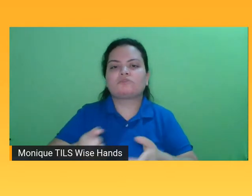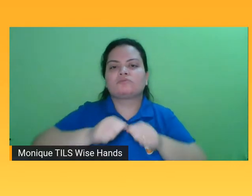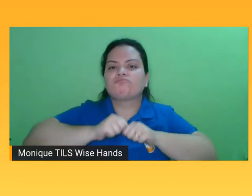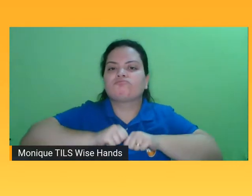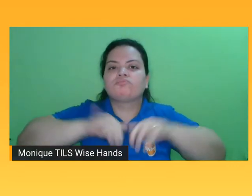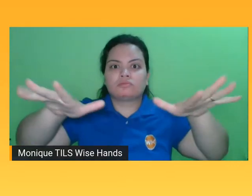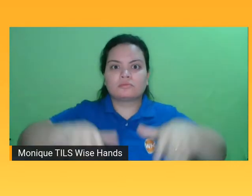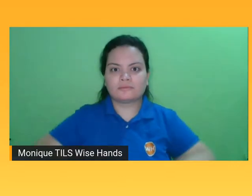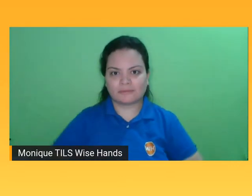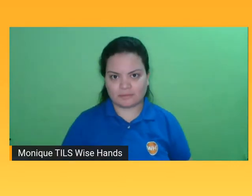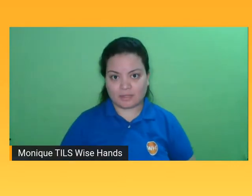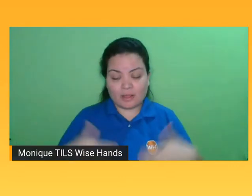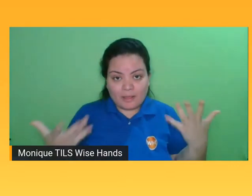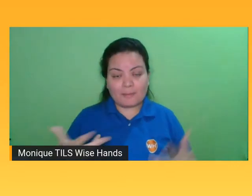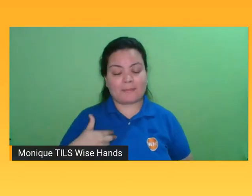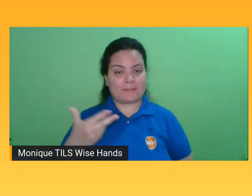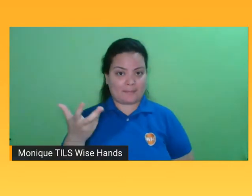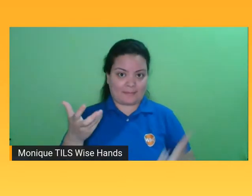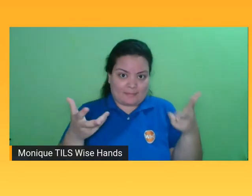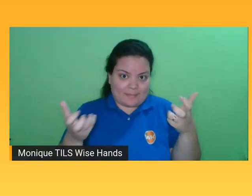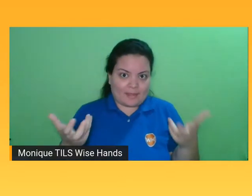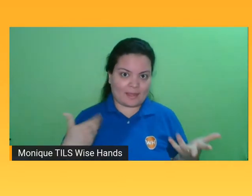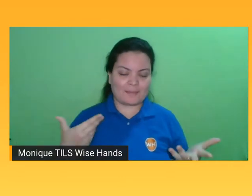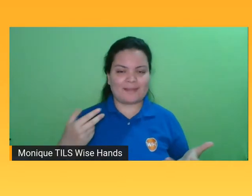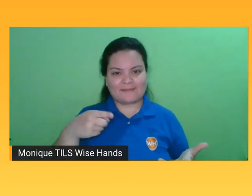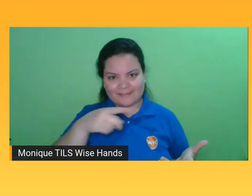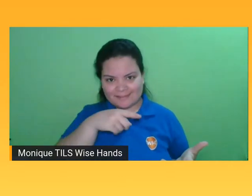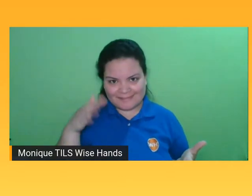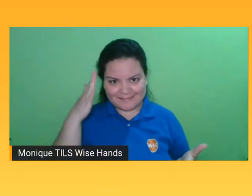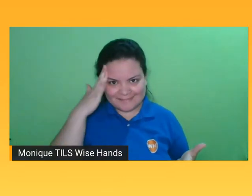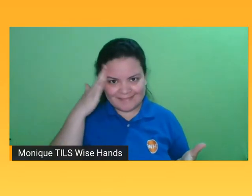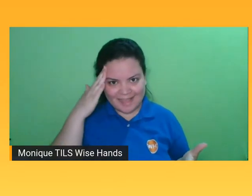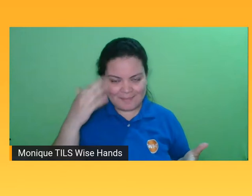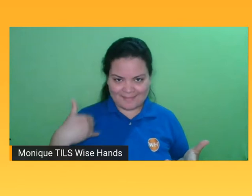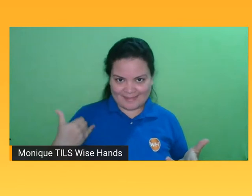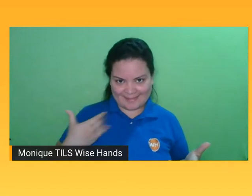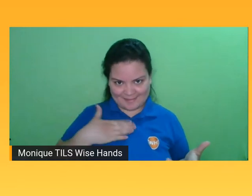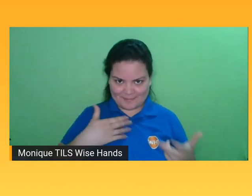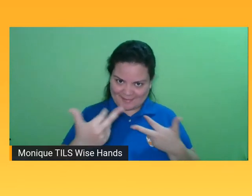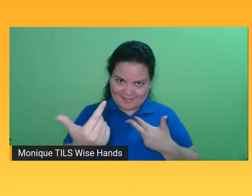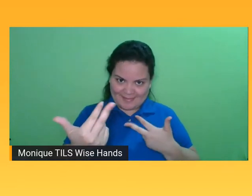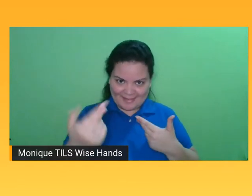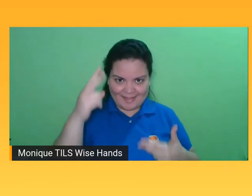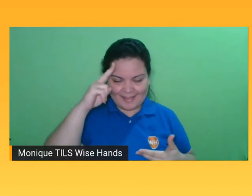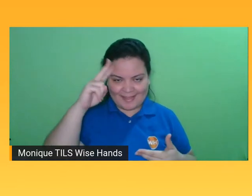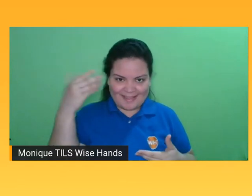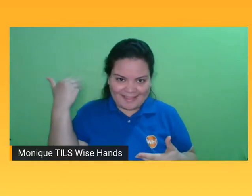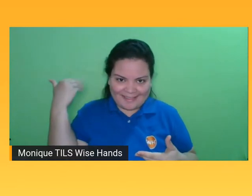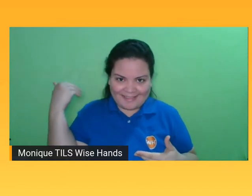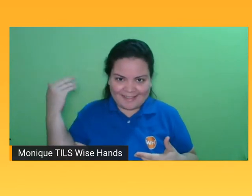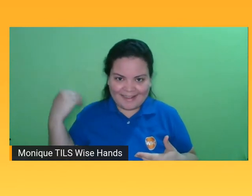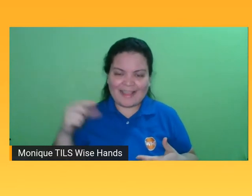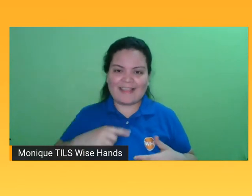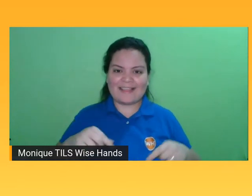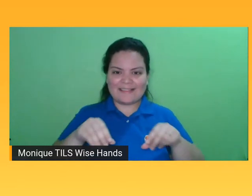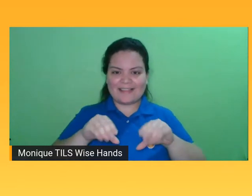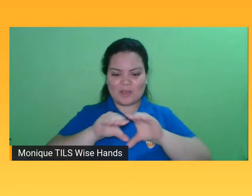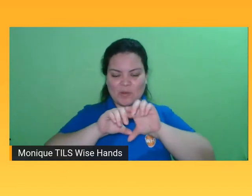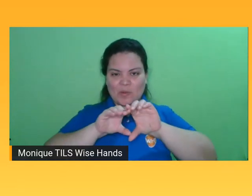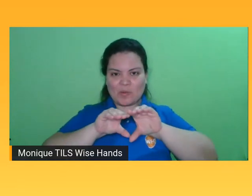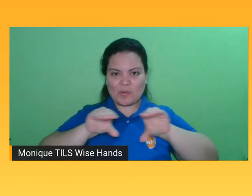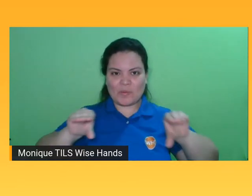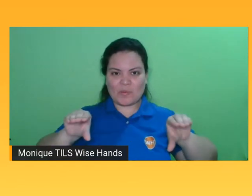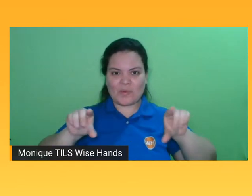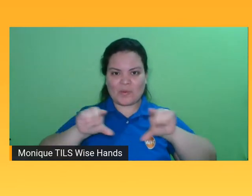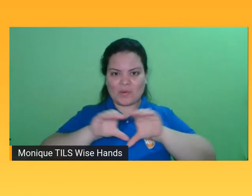quem tem a minha idade, por exemplo, lembra dos cassetes ou dos disquinhos de histórias infantis. A